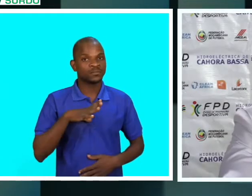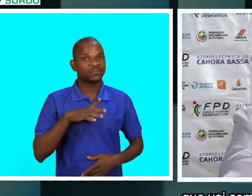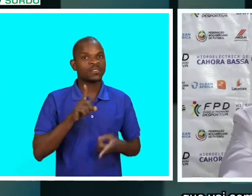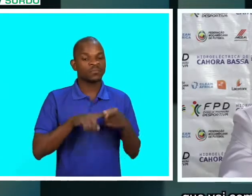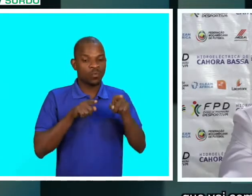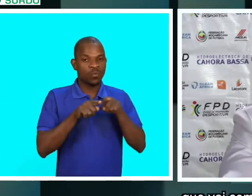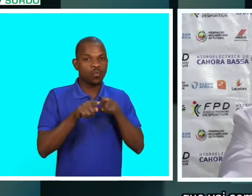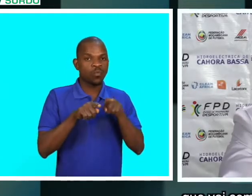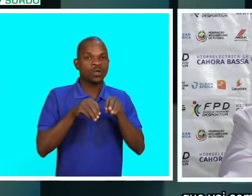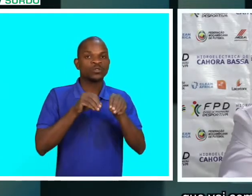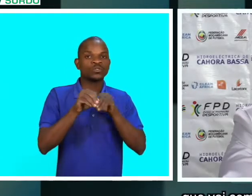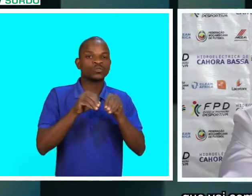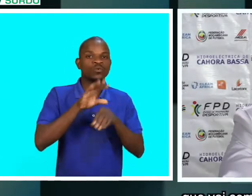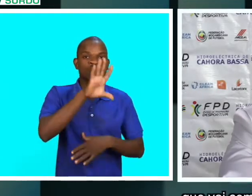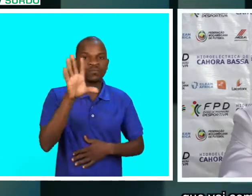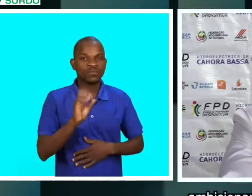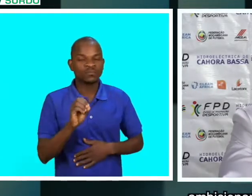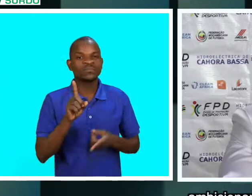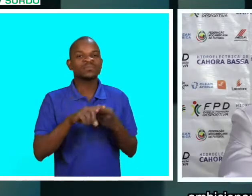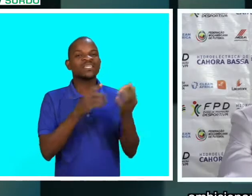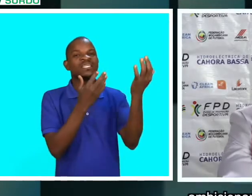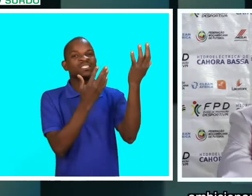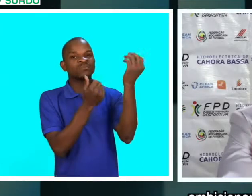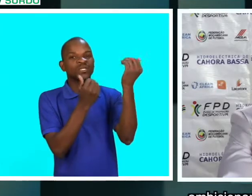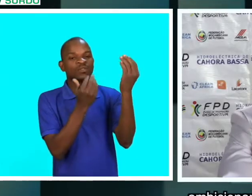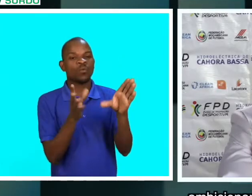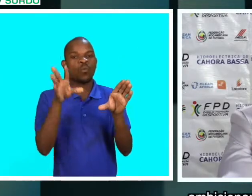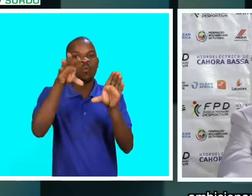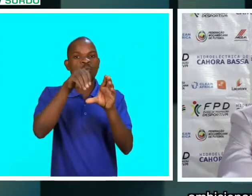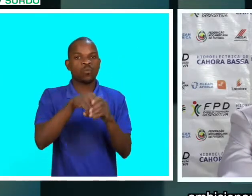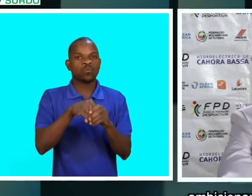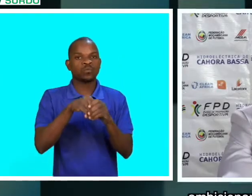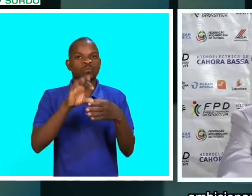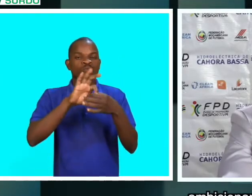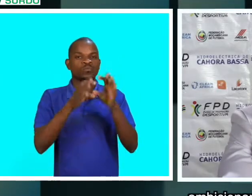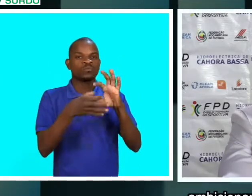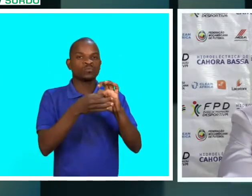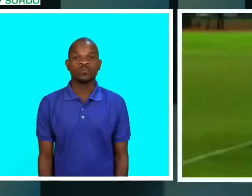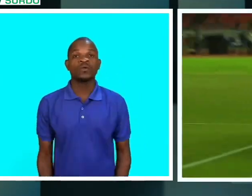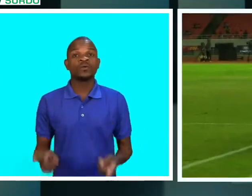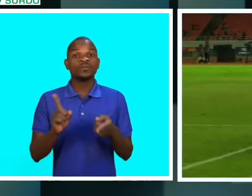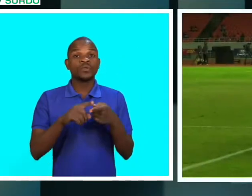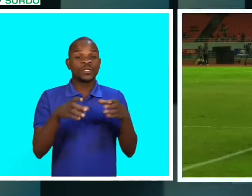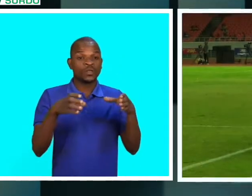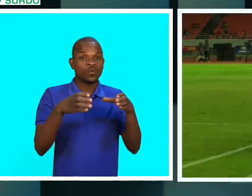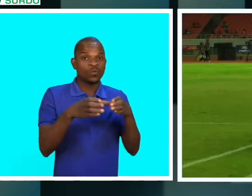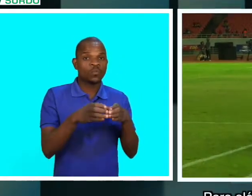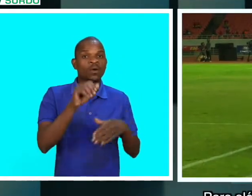que vai competir para os Jogos Africanos, ambicionando estar nos Jogos Africanos.